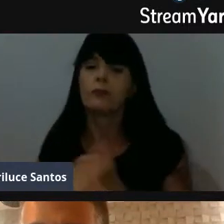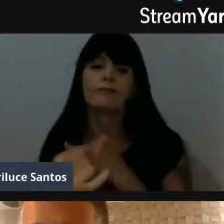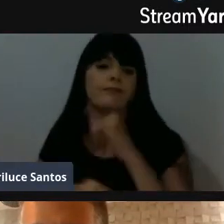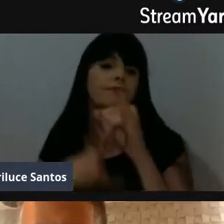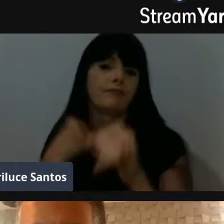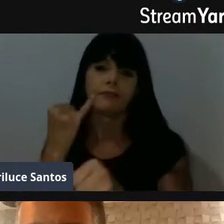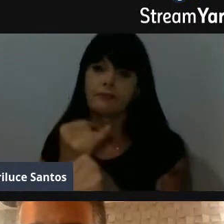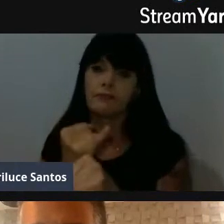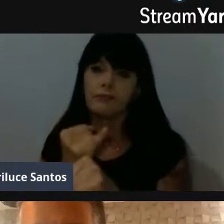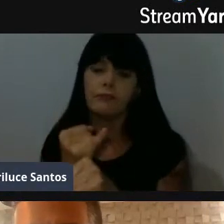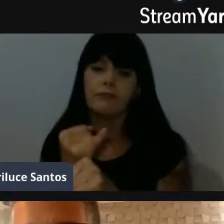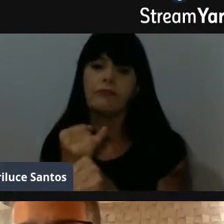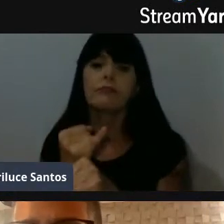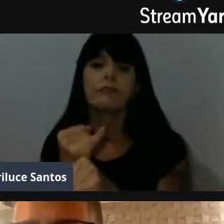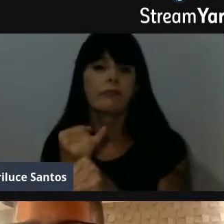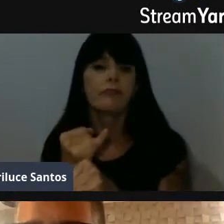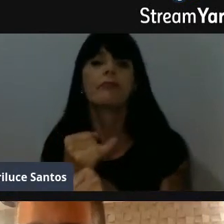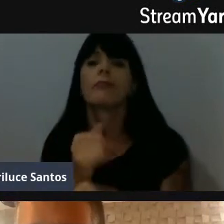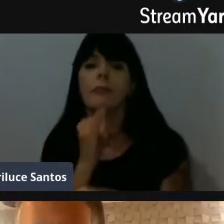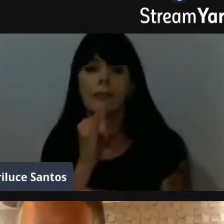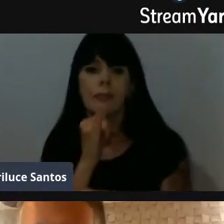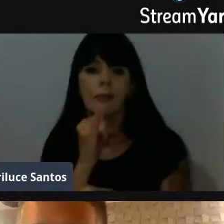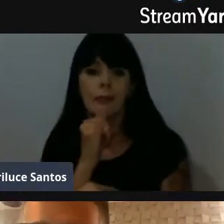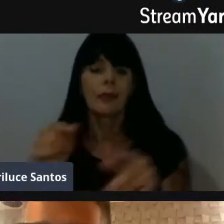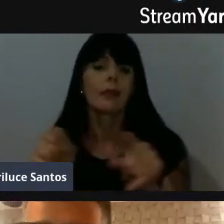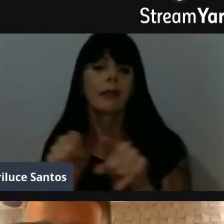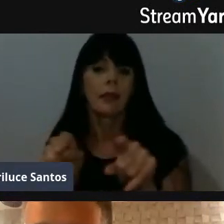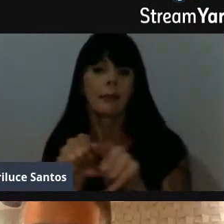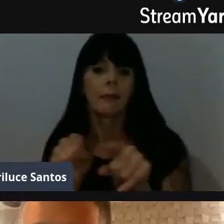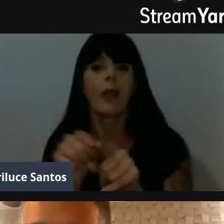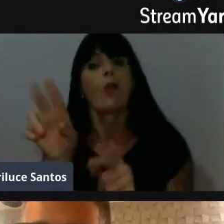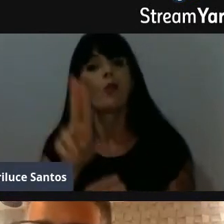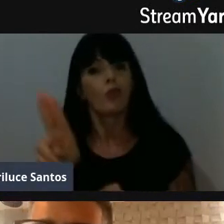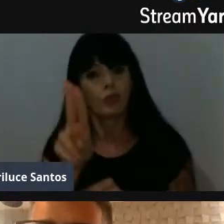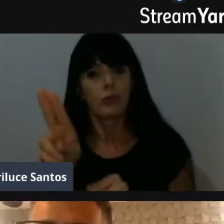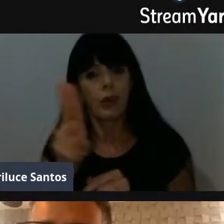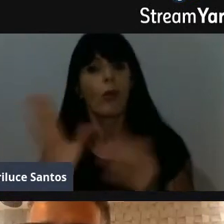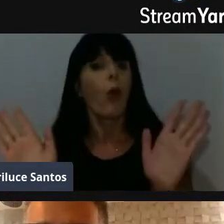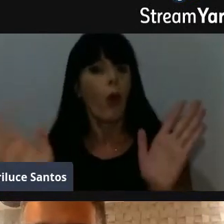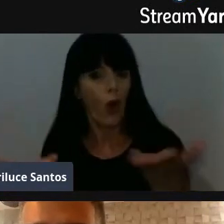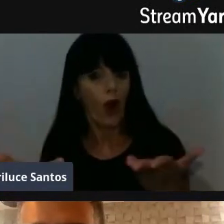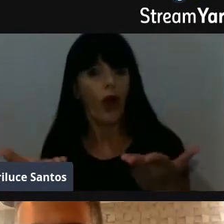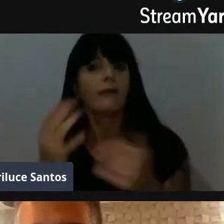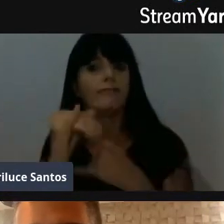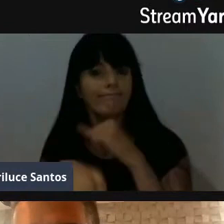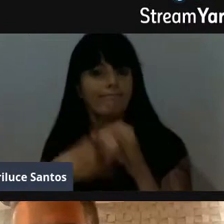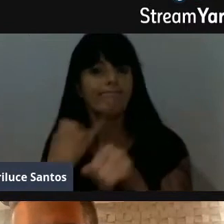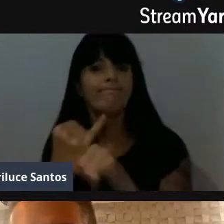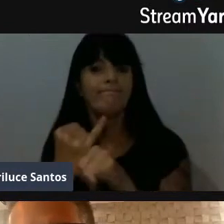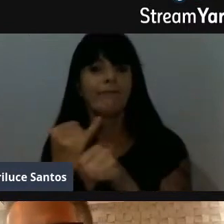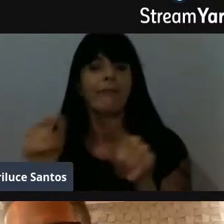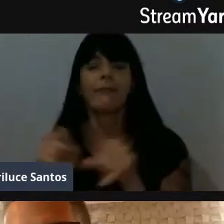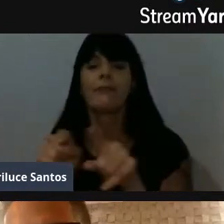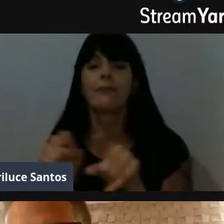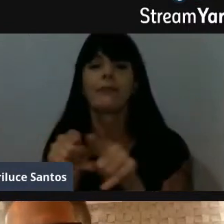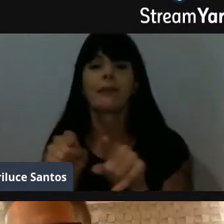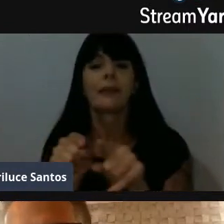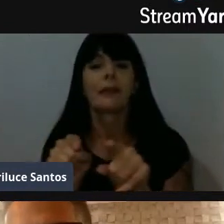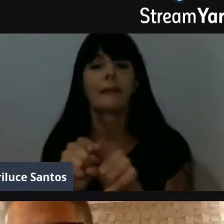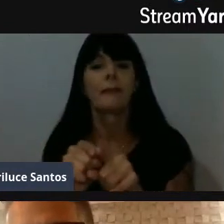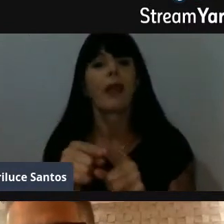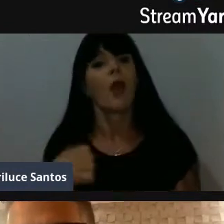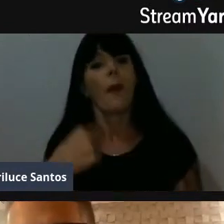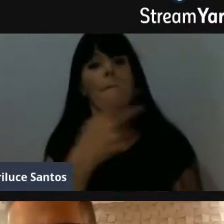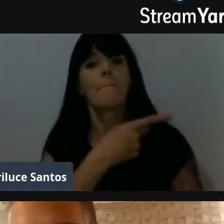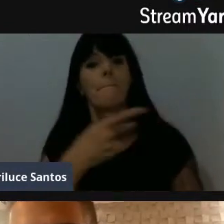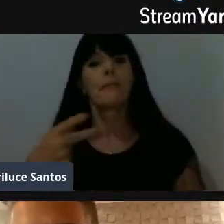todas as pessoas, todo mundo utiliza a internet, inclusive estamos utilizando dela aqui agora, e também, como já foi dito pela Natália, sou presidente,